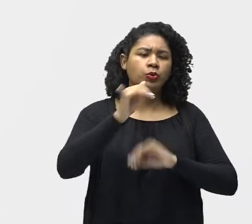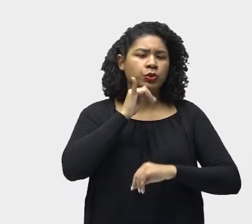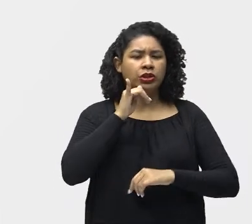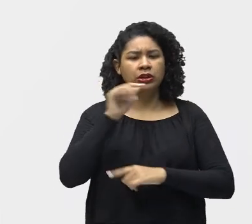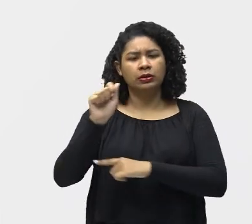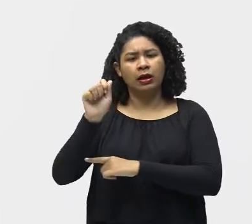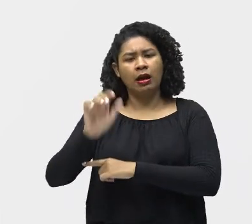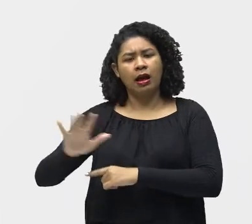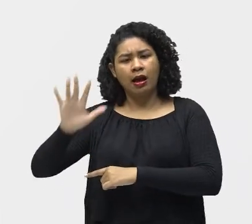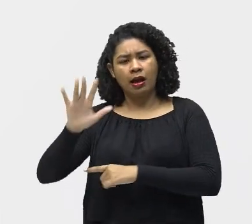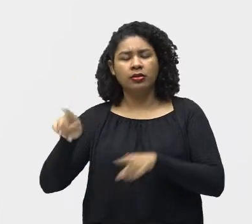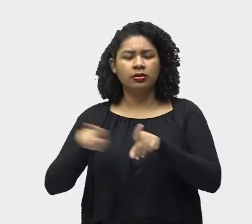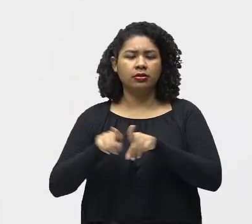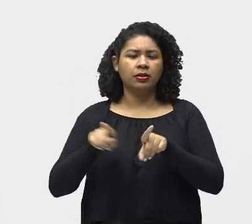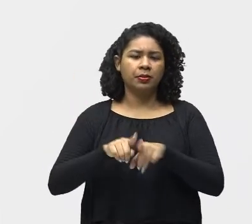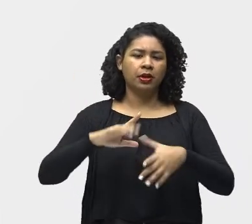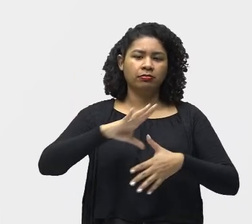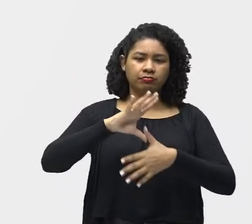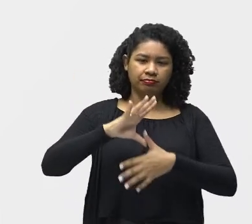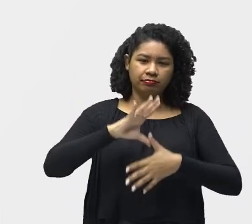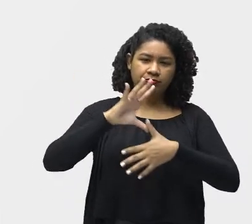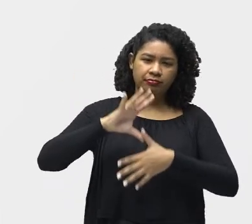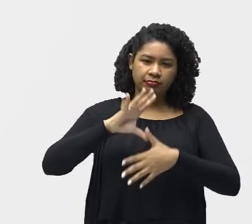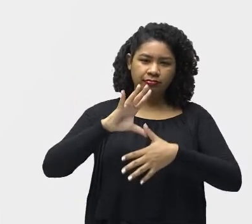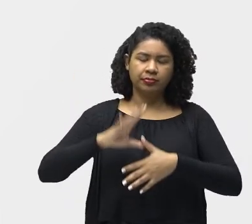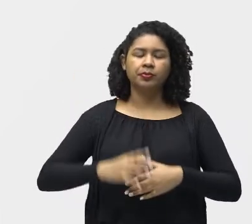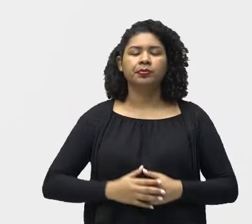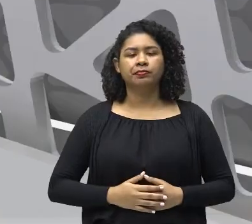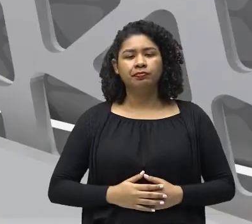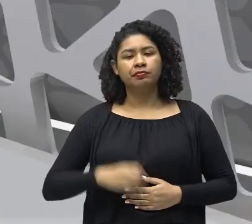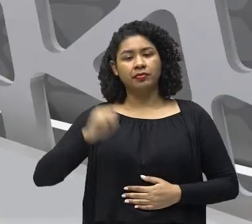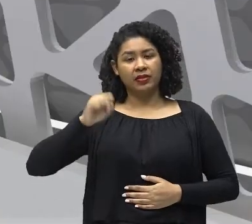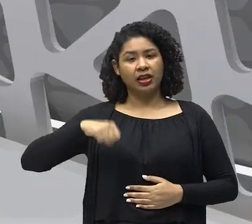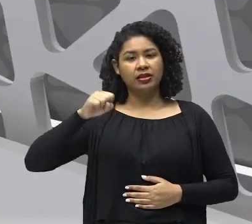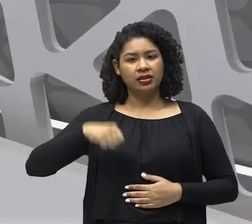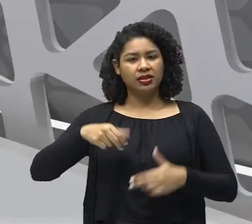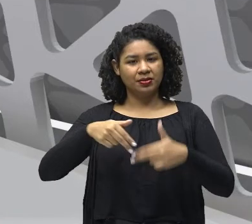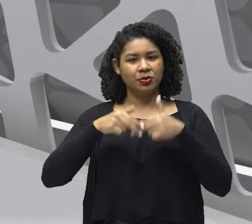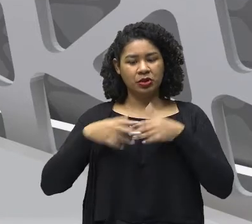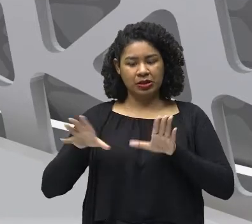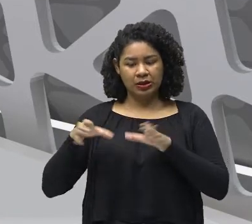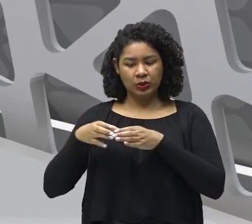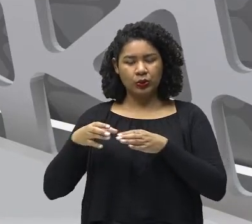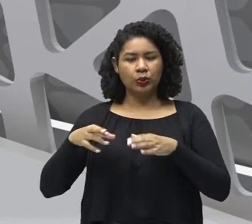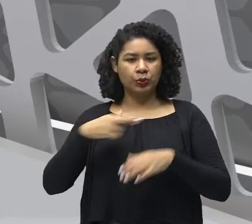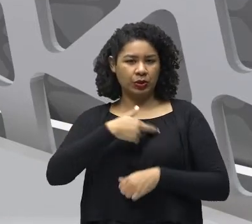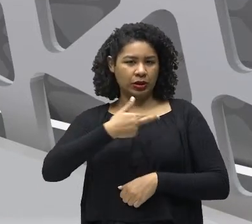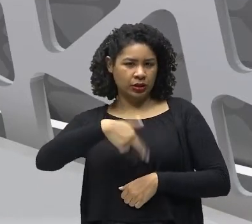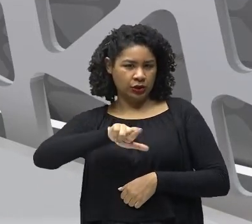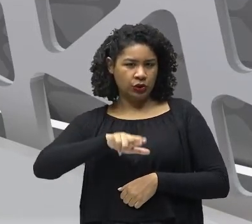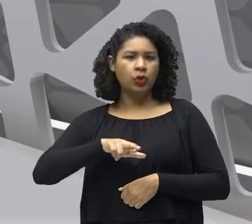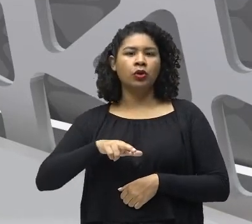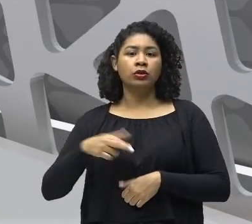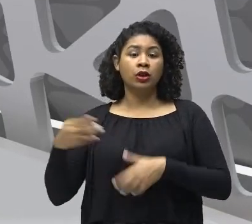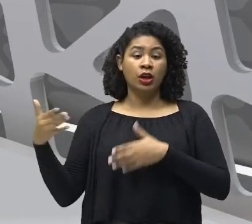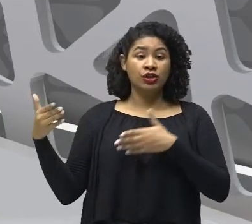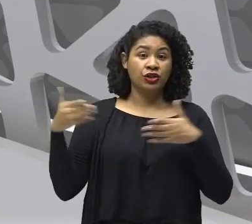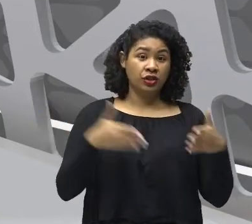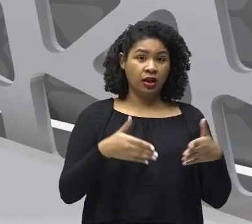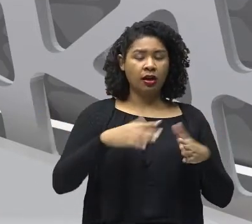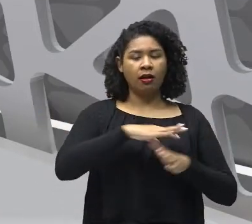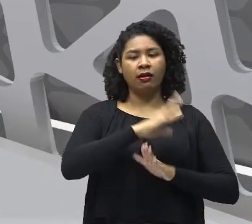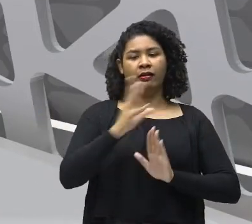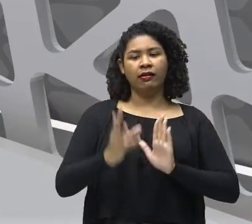Ásia E a América E claro Que por sua vez Essas ordens religiosas Chegaram também A Amazônia